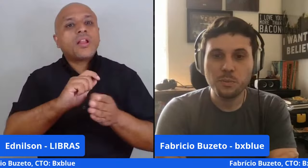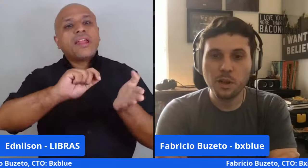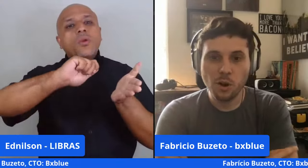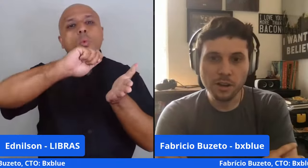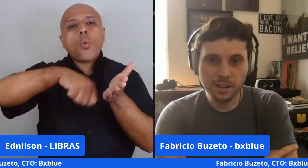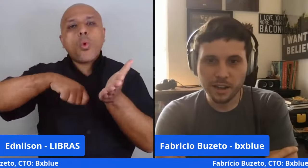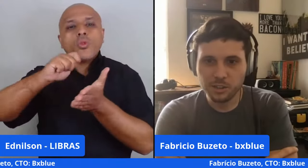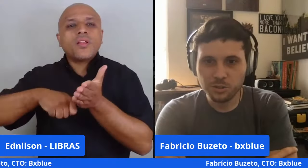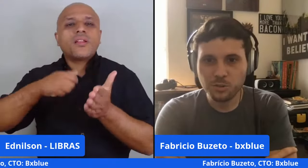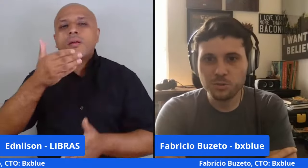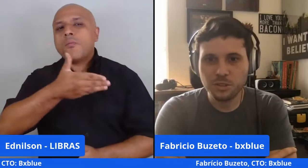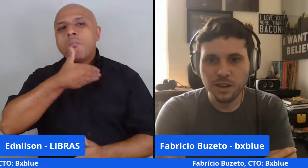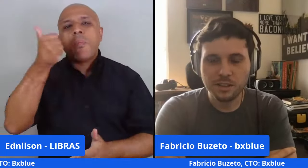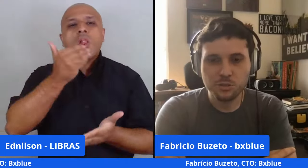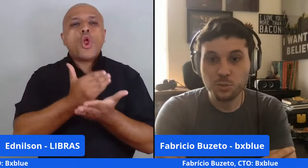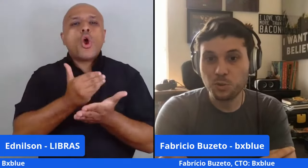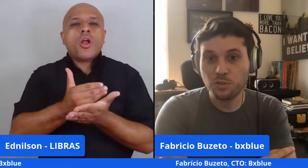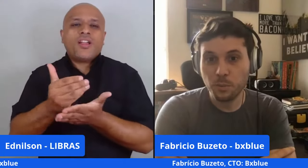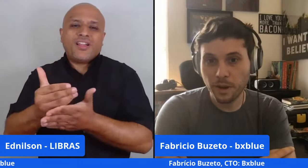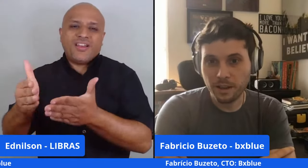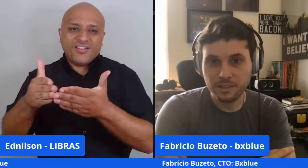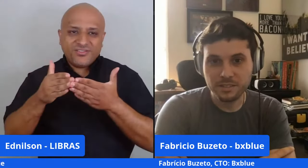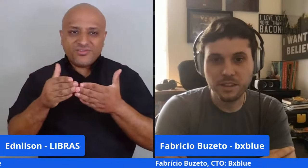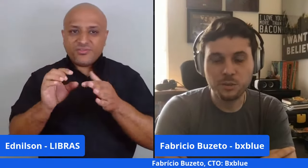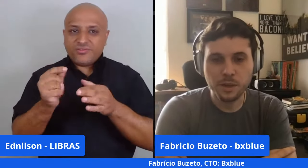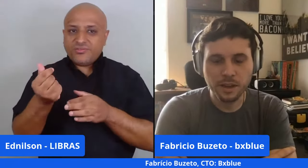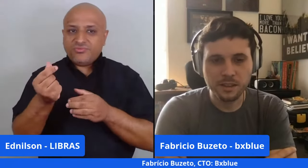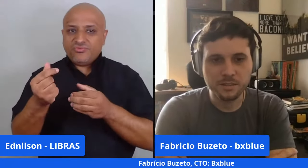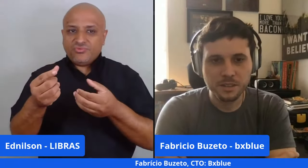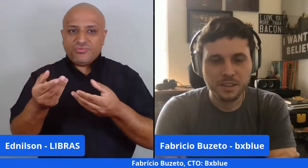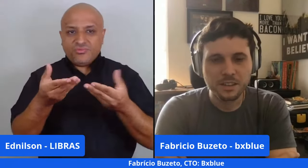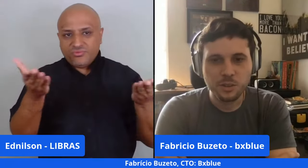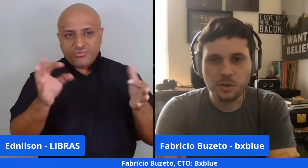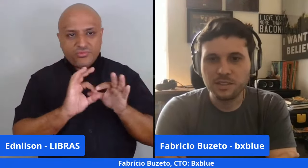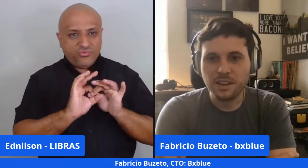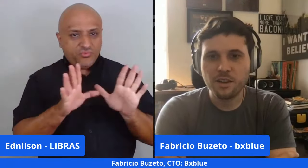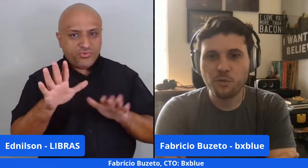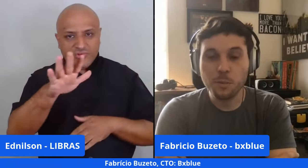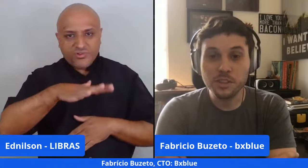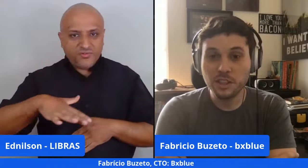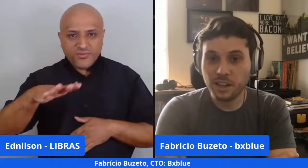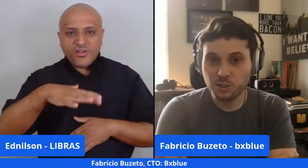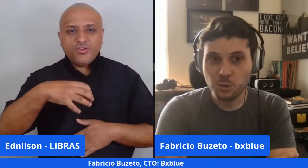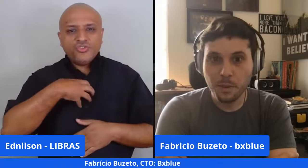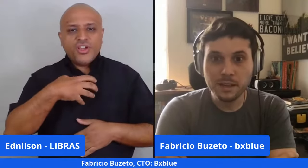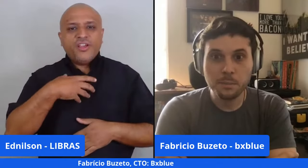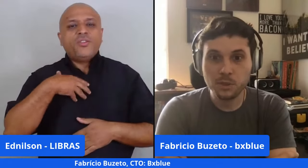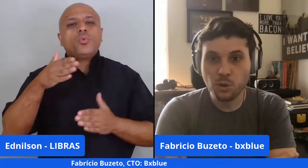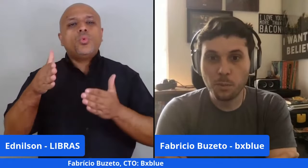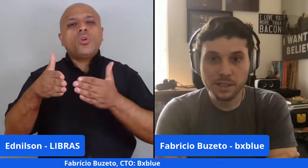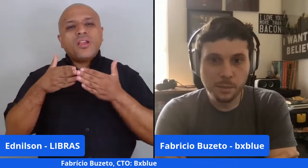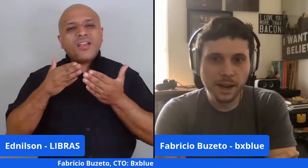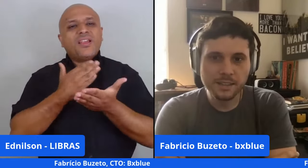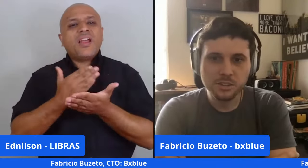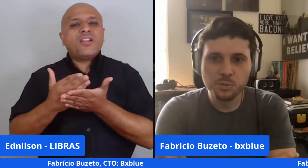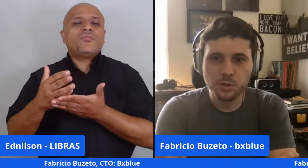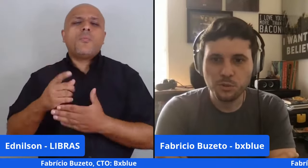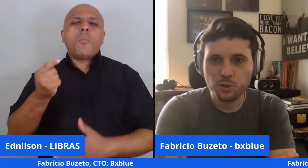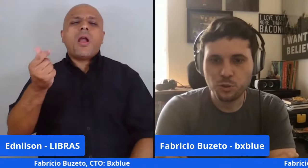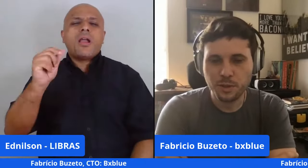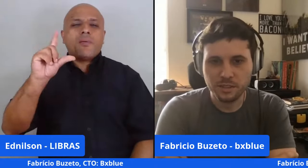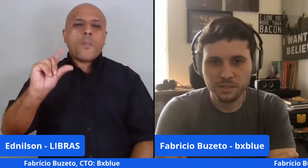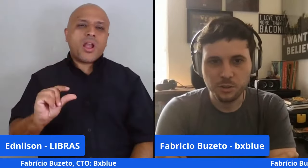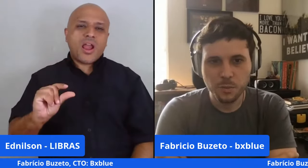o melhor crédito consignado disponível para elas no mercado. Então, essa é a forma de crédito pessoal mais barata